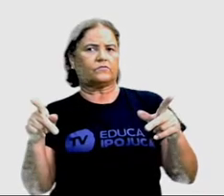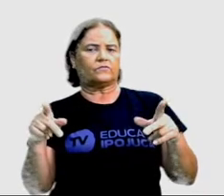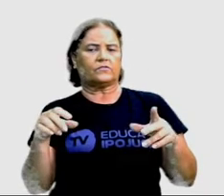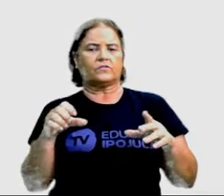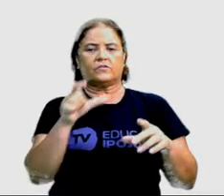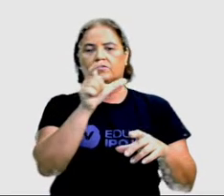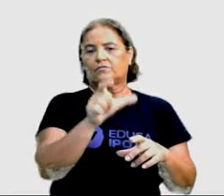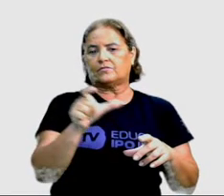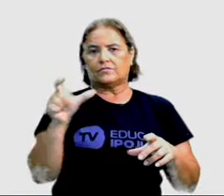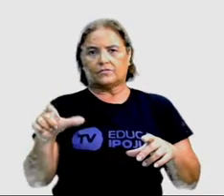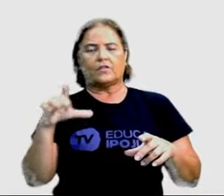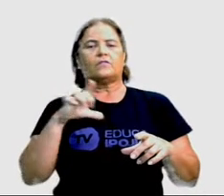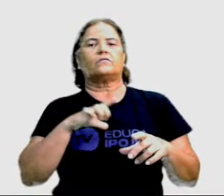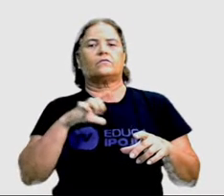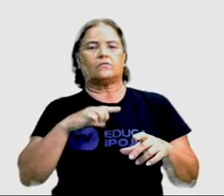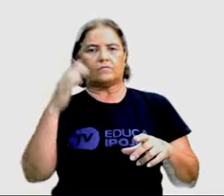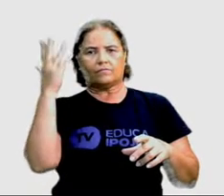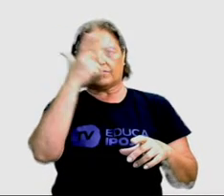beleza.